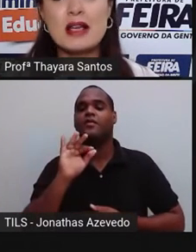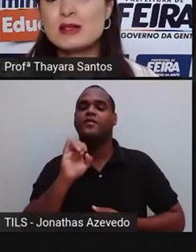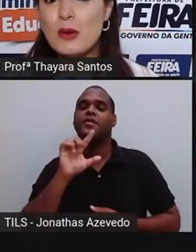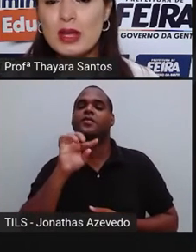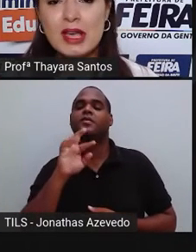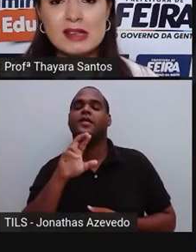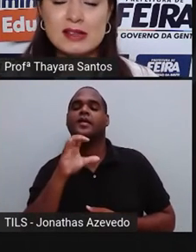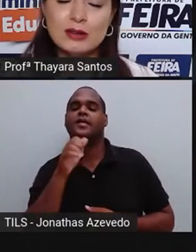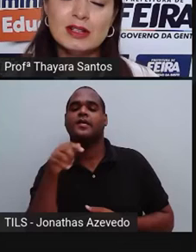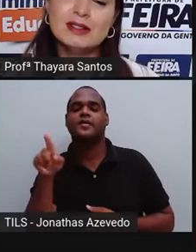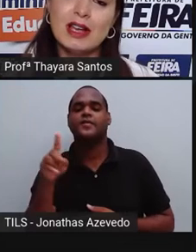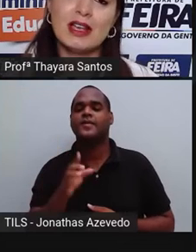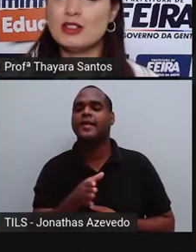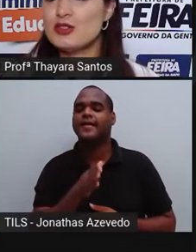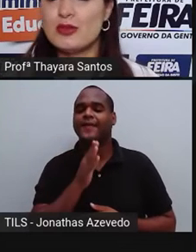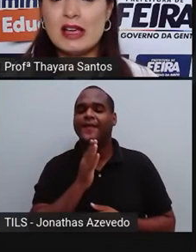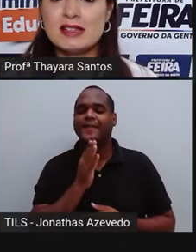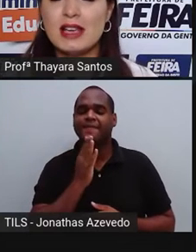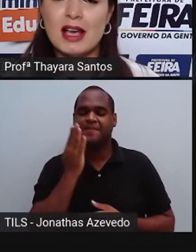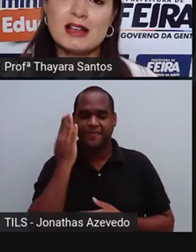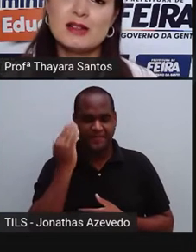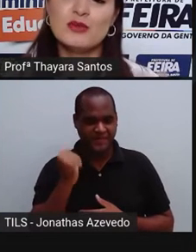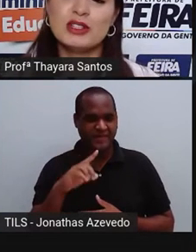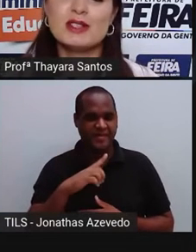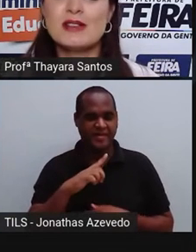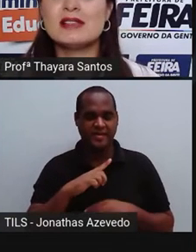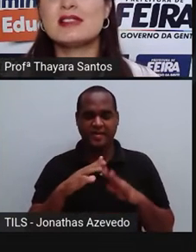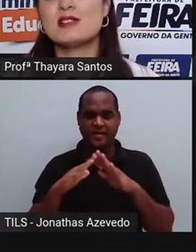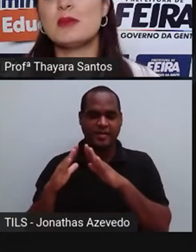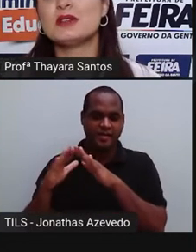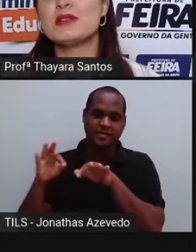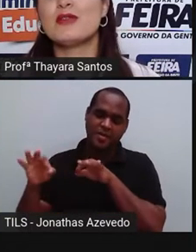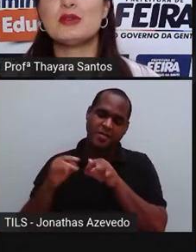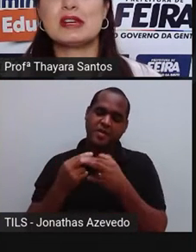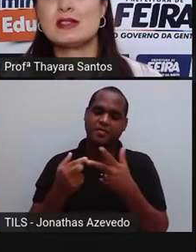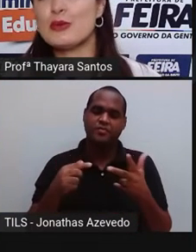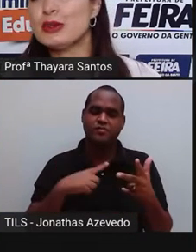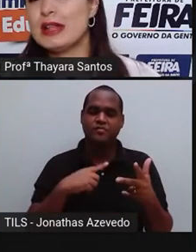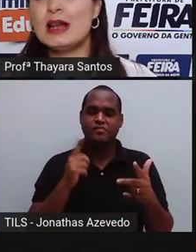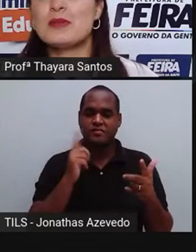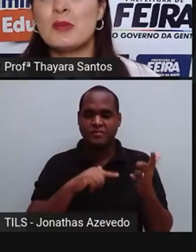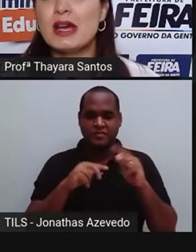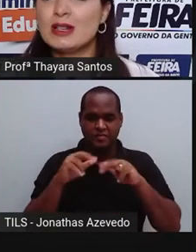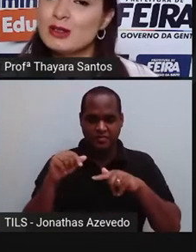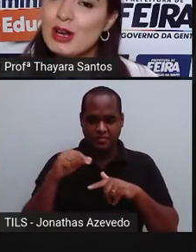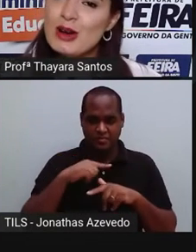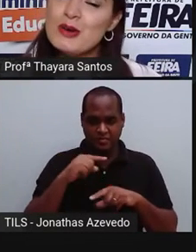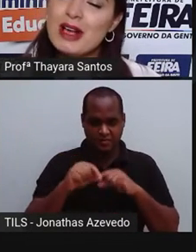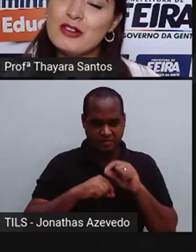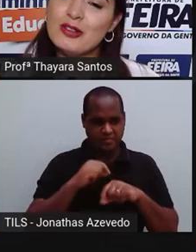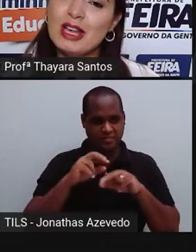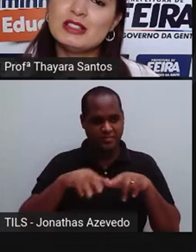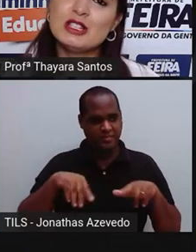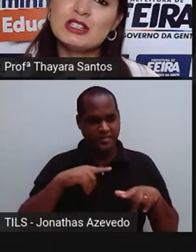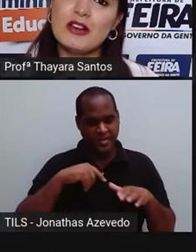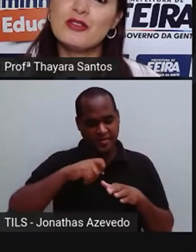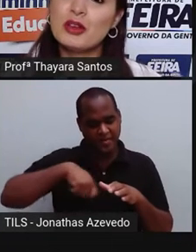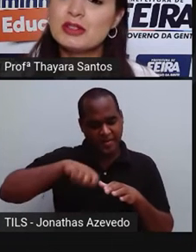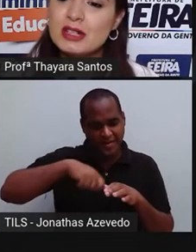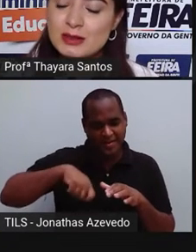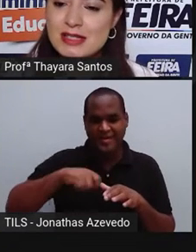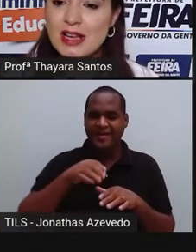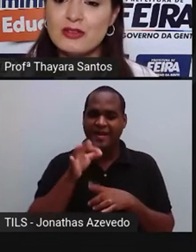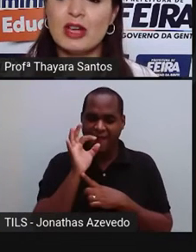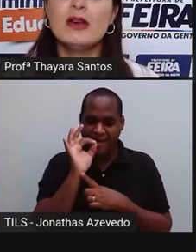mais conheçam, né? Que a gente faz em casa, muitas vezes, esse método da filtração. Quando está ali preparando o café, a gente está